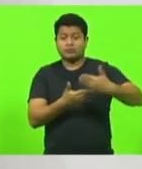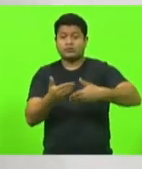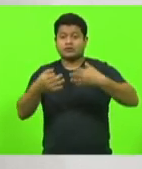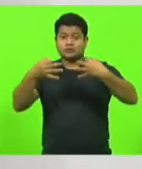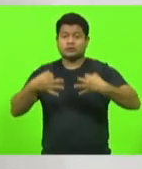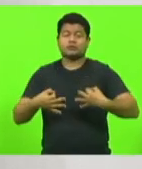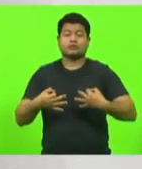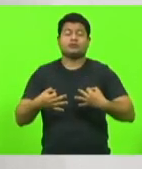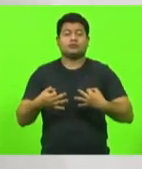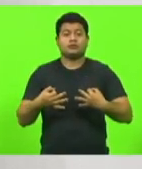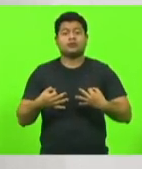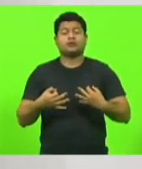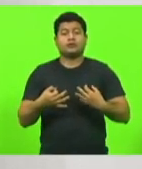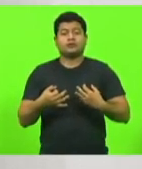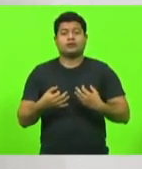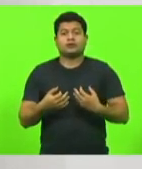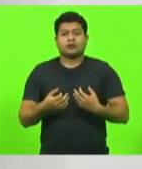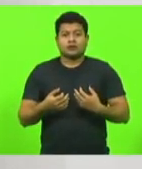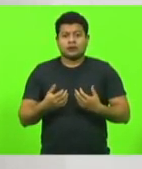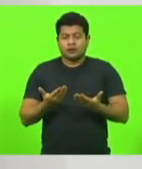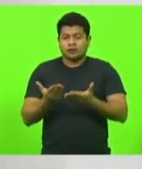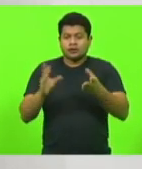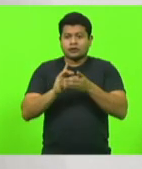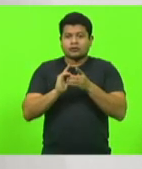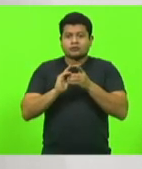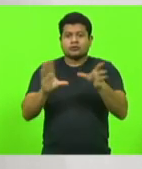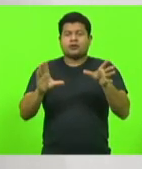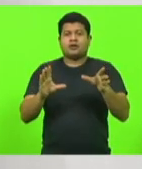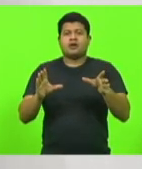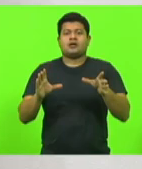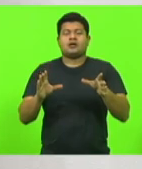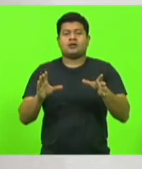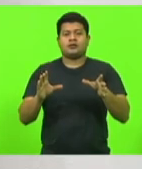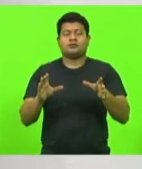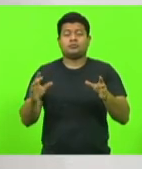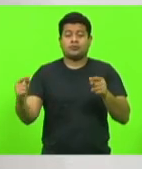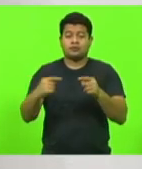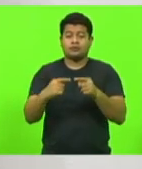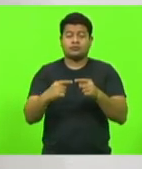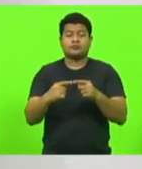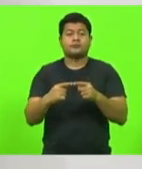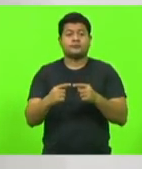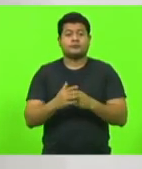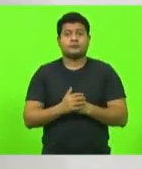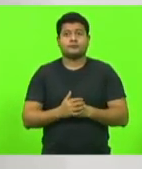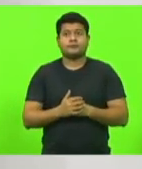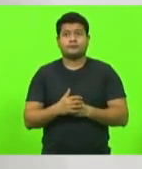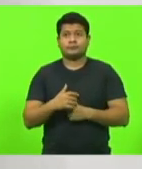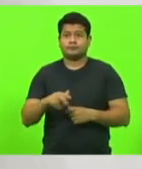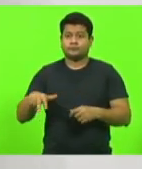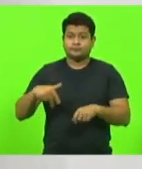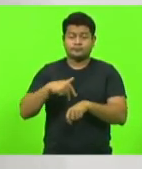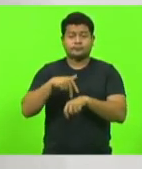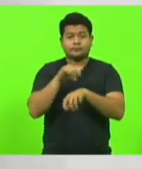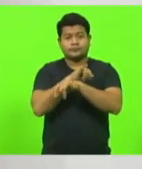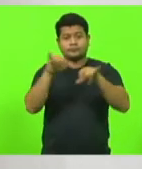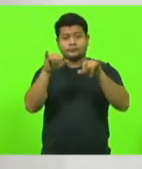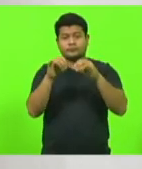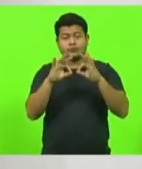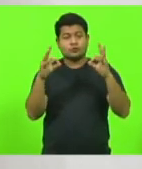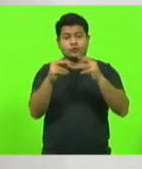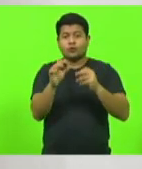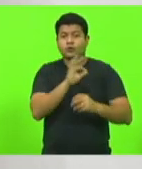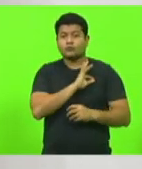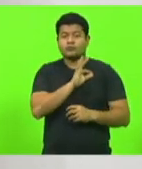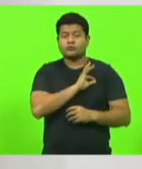será a forma mais democrática de fazermos isso. Então, fica esse meu recado aqui para todas as praças do estado